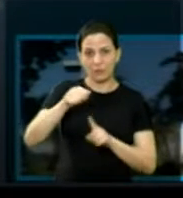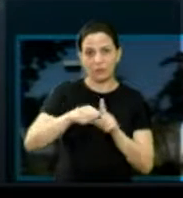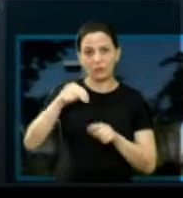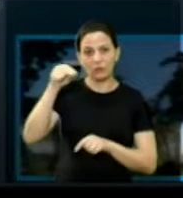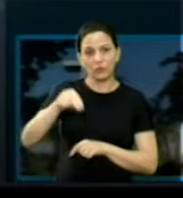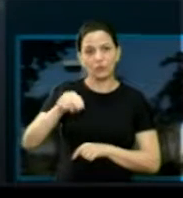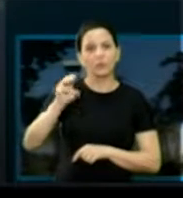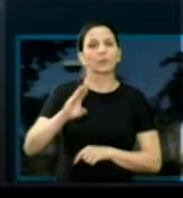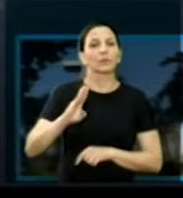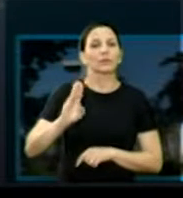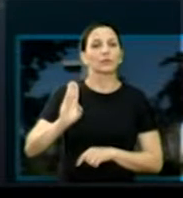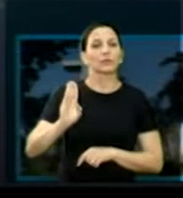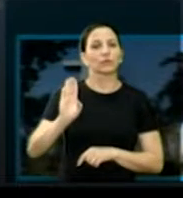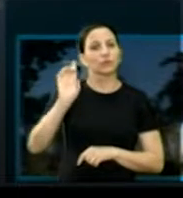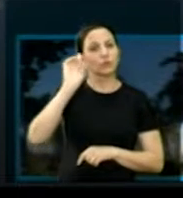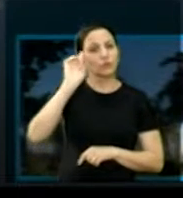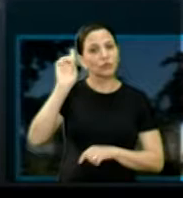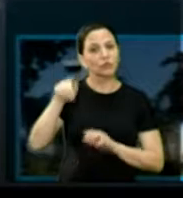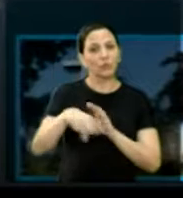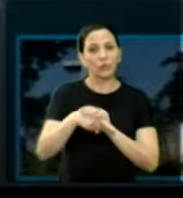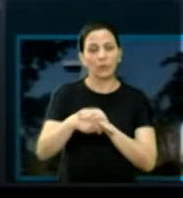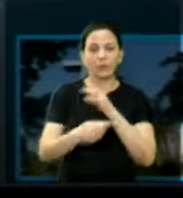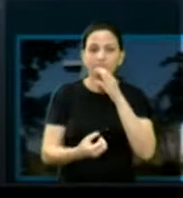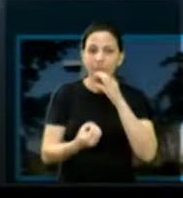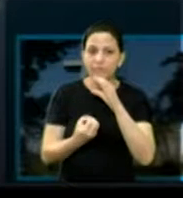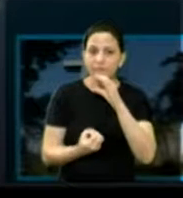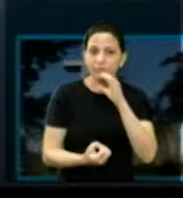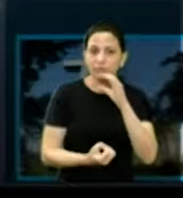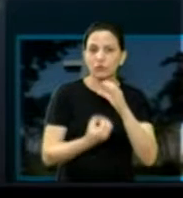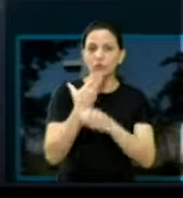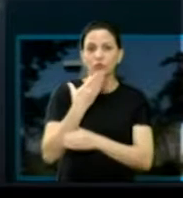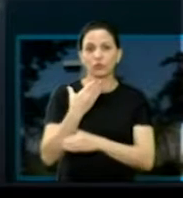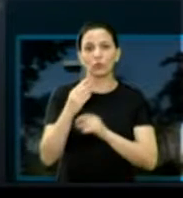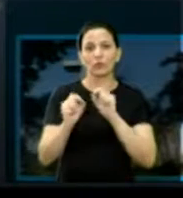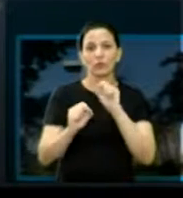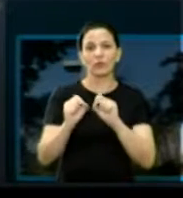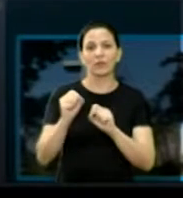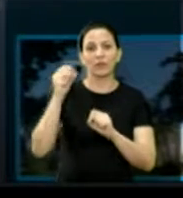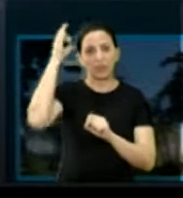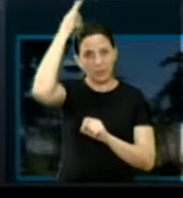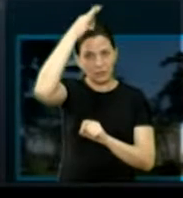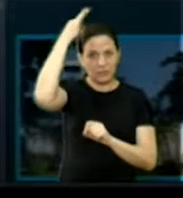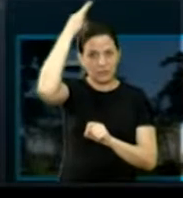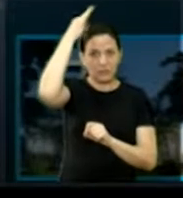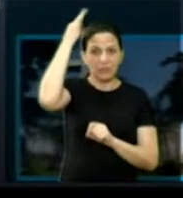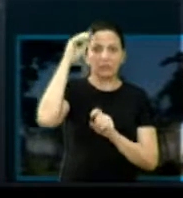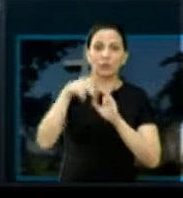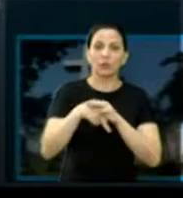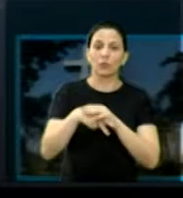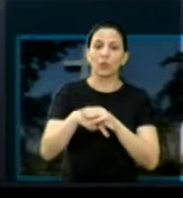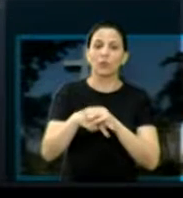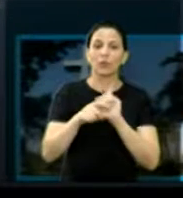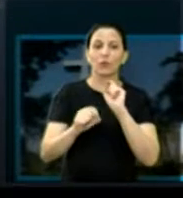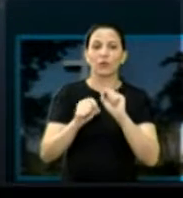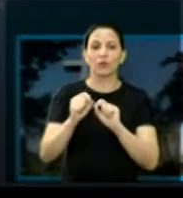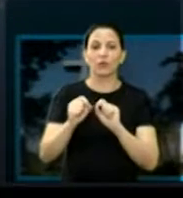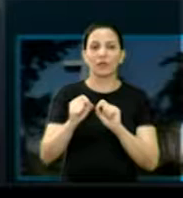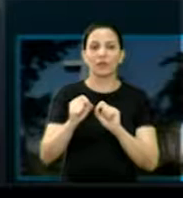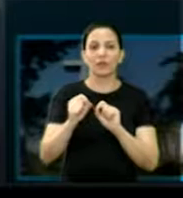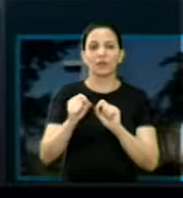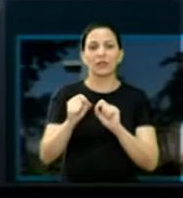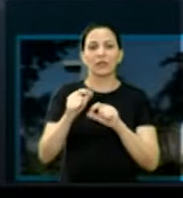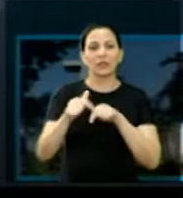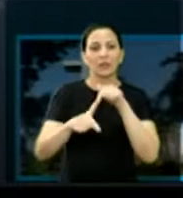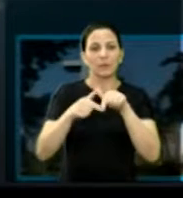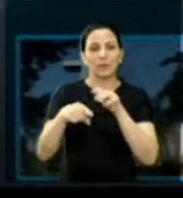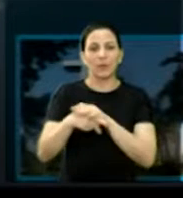Nossa Senhora que apareceu em Santa Catarina, Labore, que era noviça das irmãs de